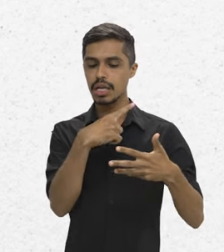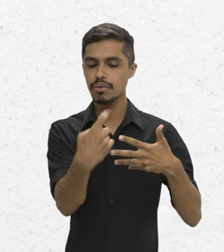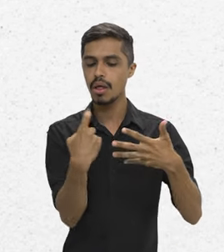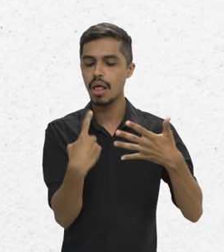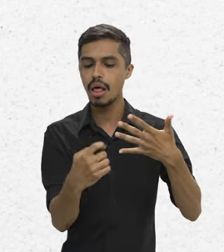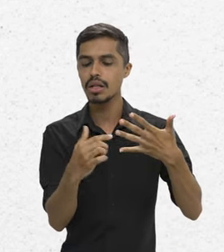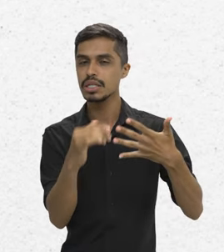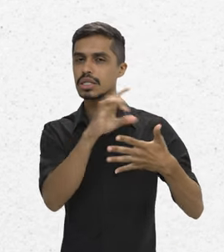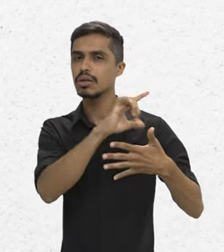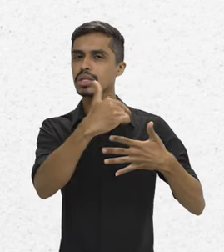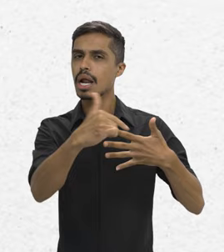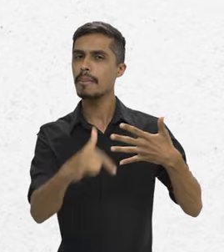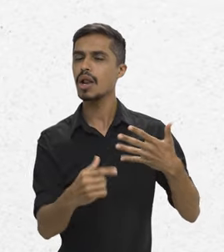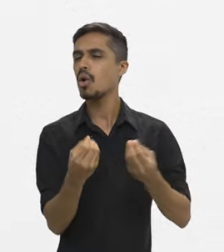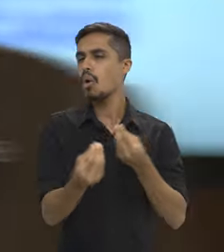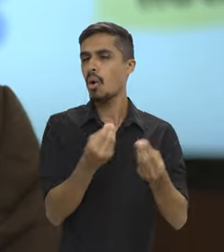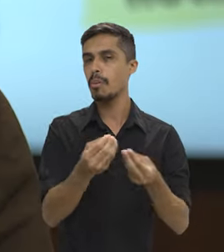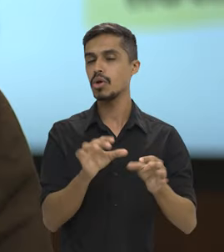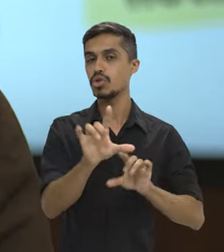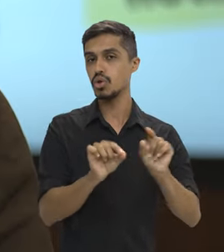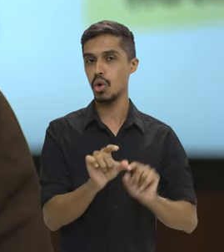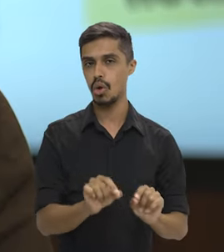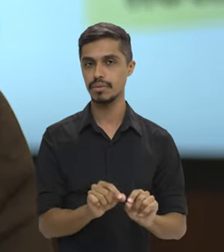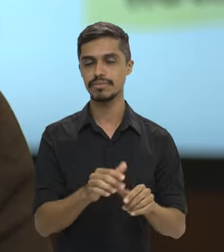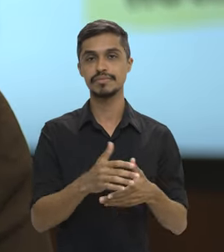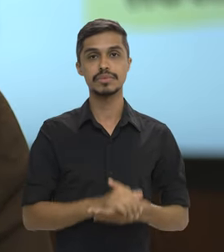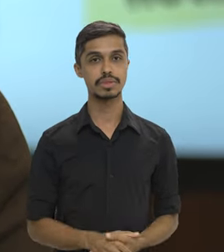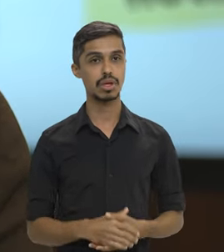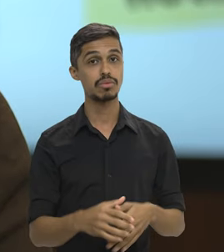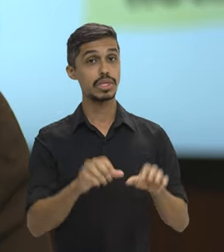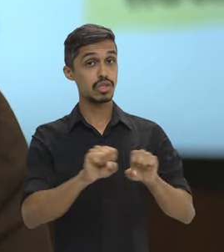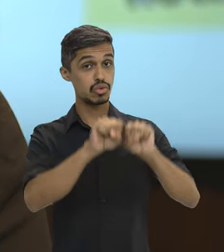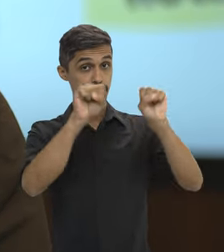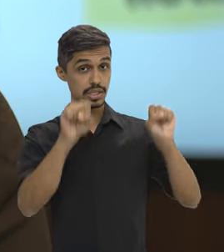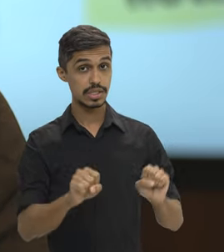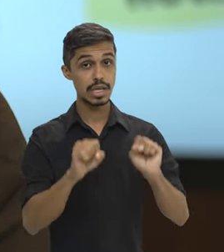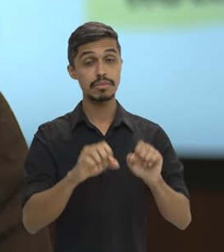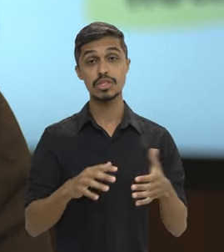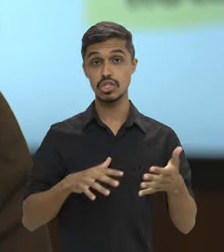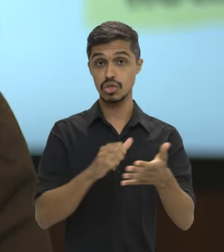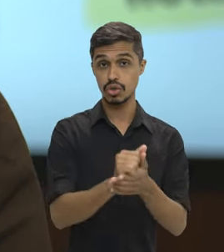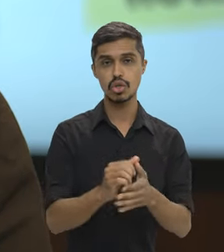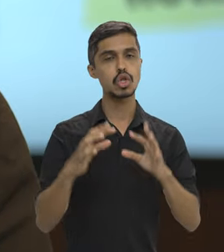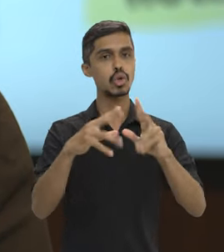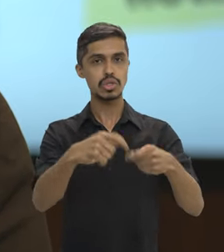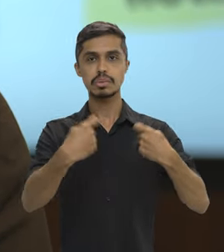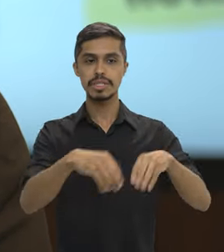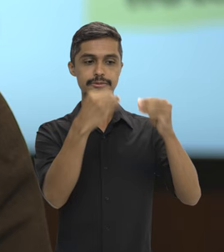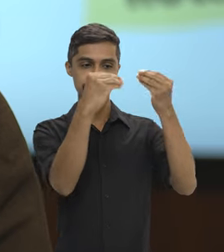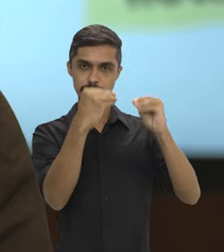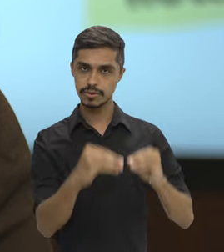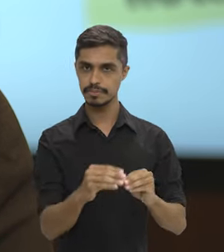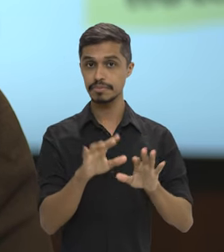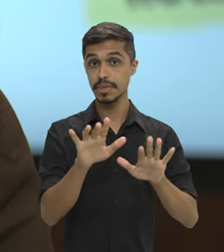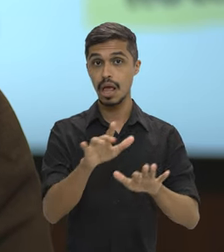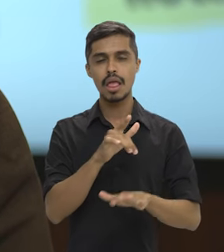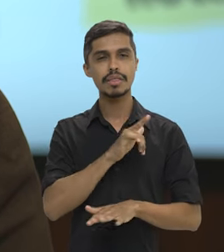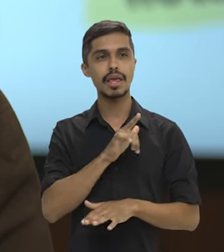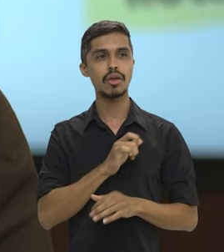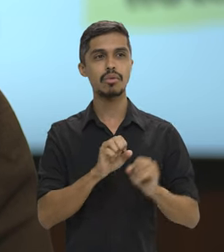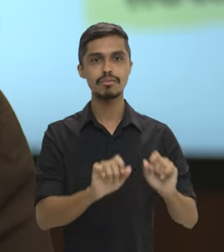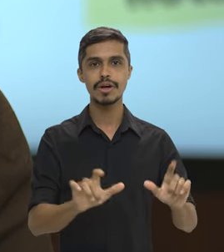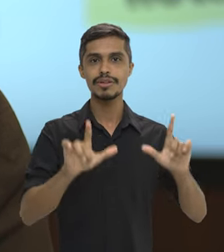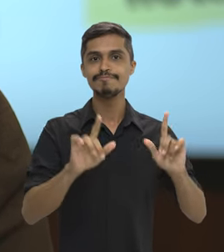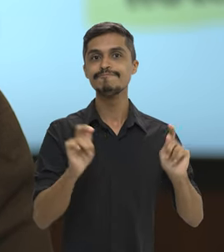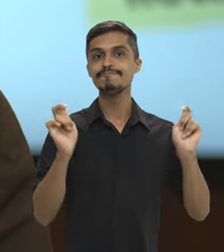no bloco em que me inscrever? No sistema de inscrição que todos os candidatos vão ter que preencher, vai ter